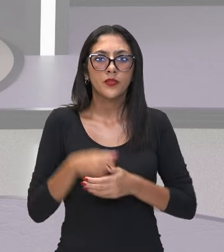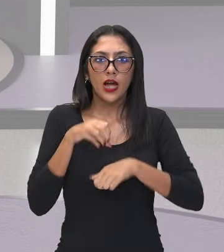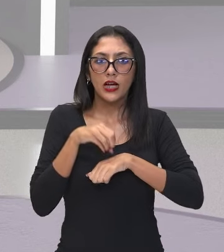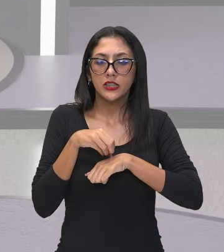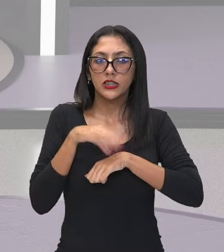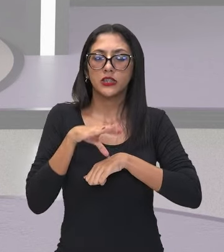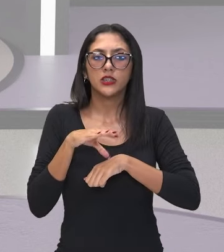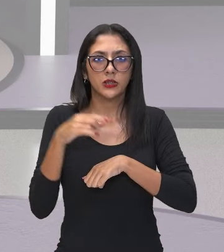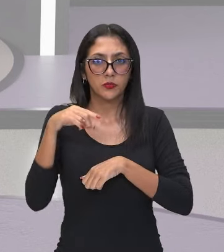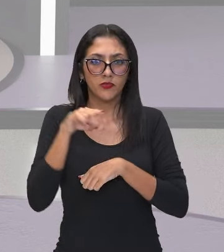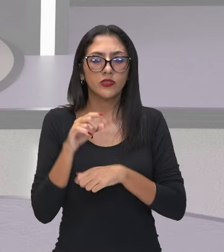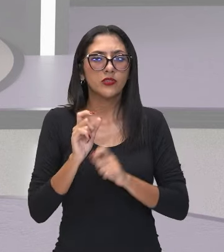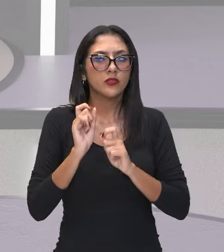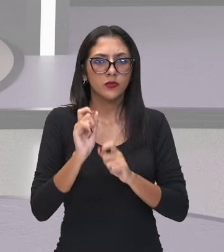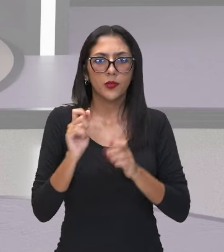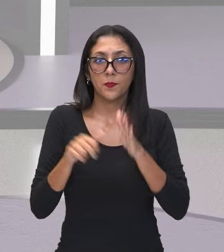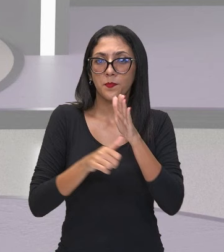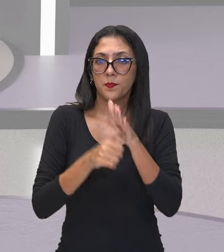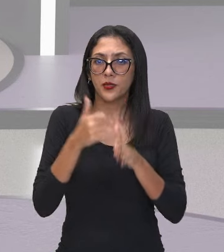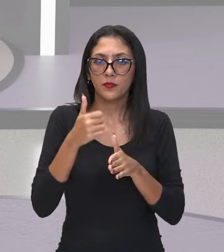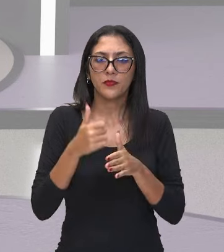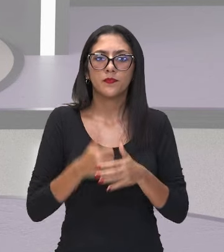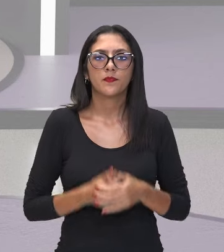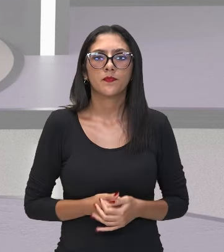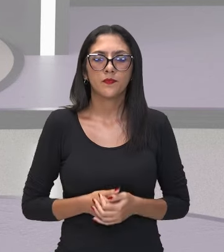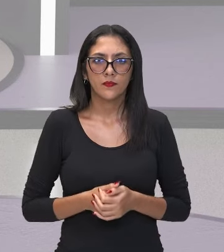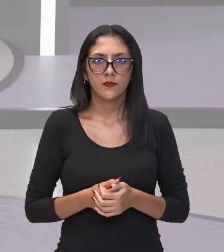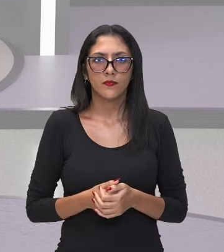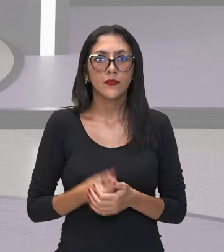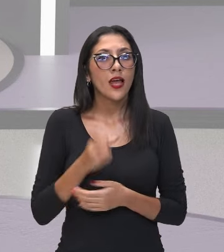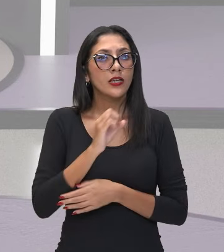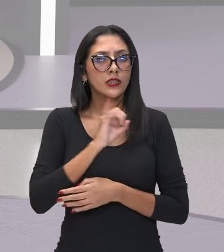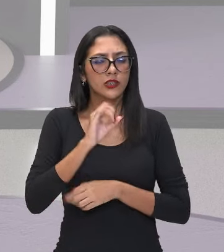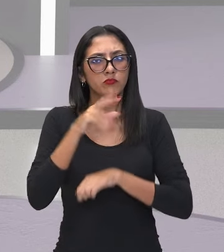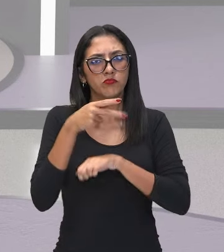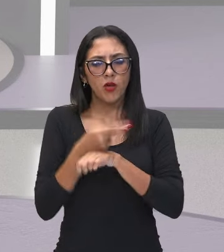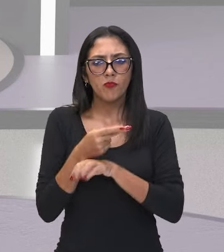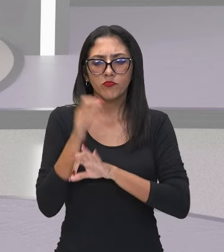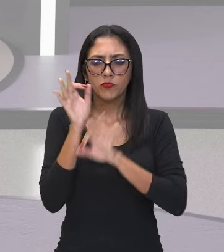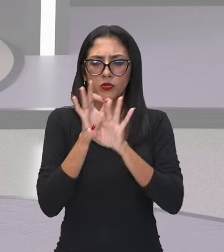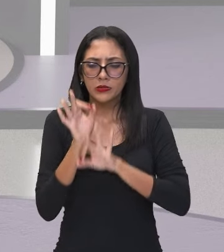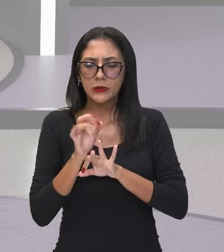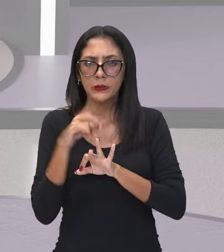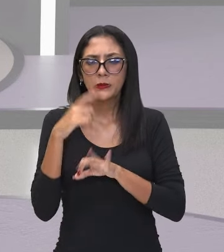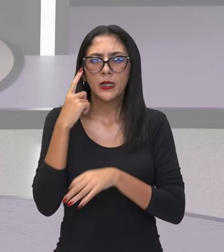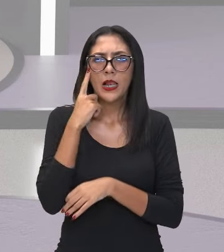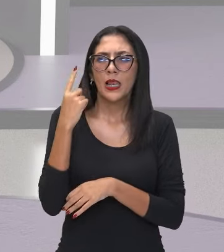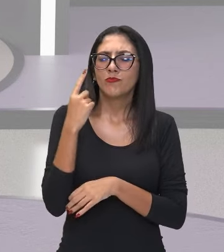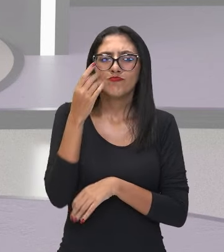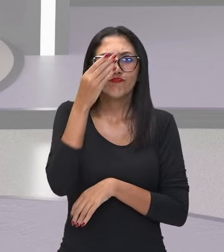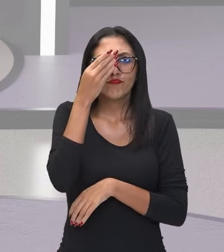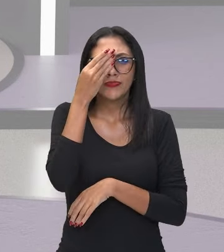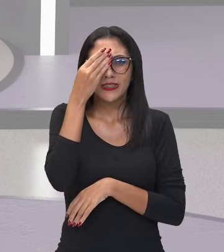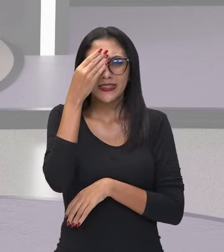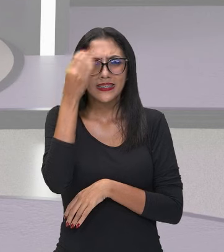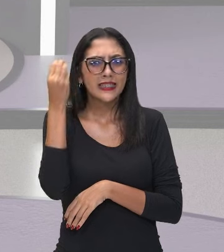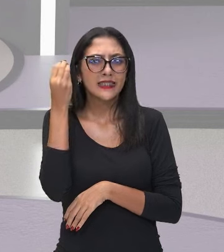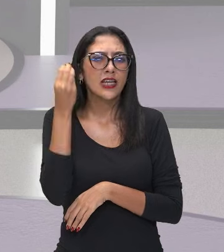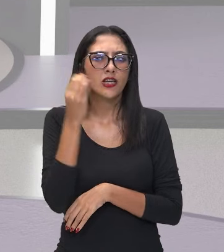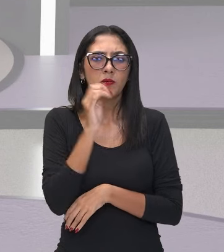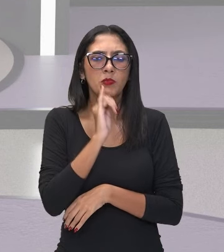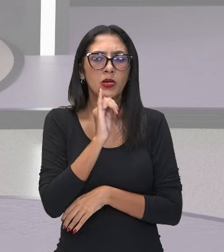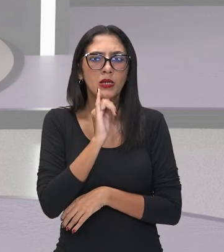para você é, se na hora da resolução você esquecer que primeiro você tem que resolver o parêntese,